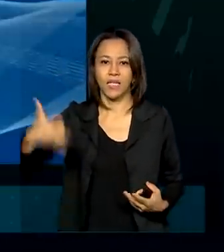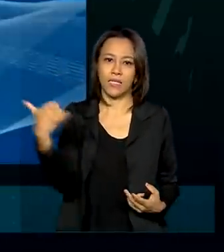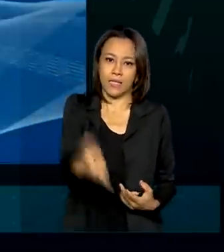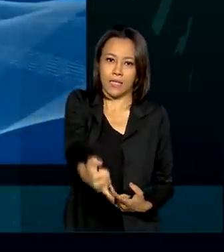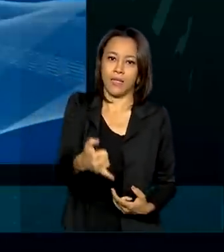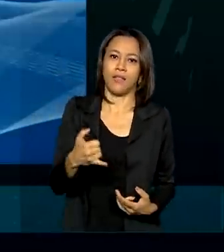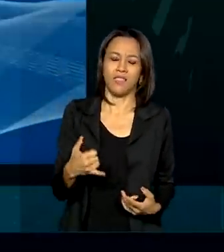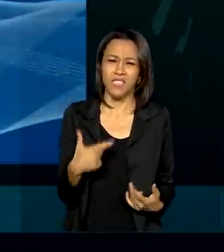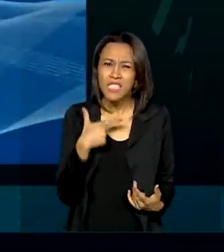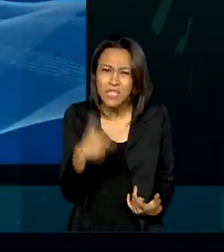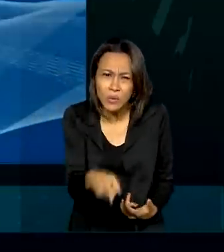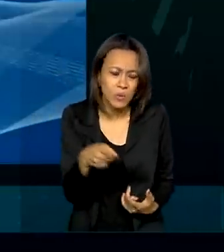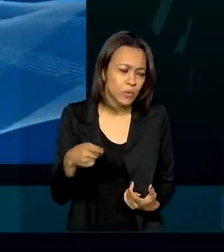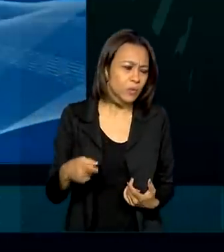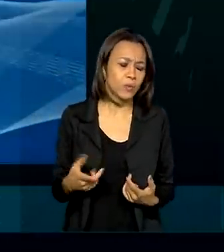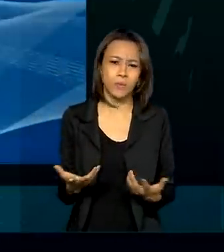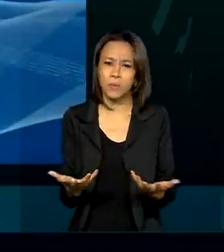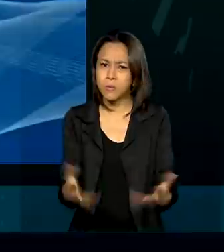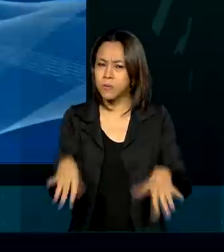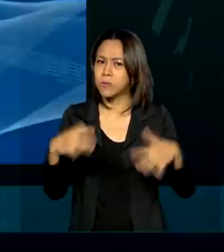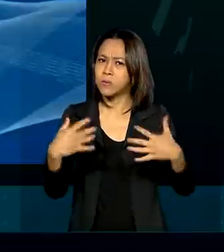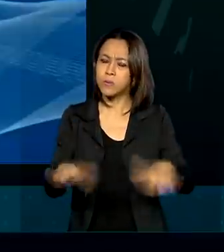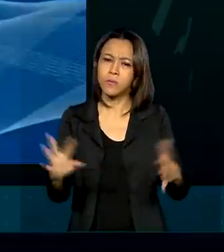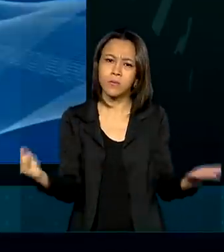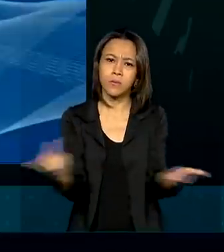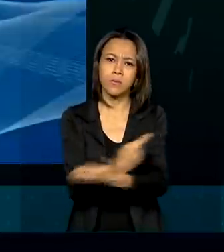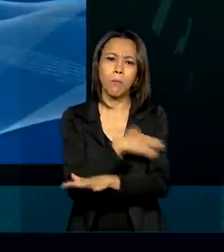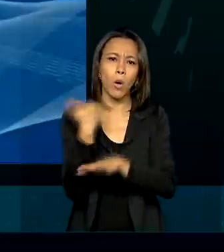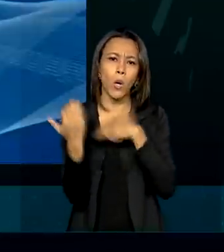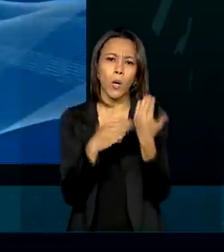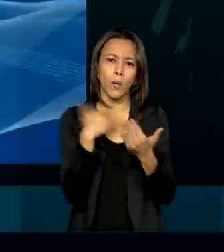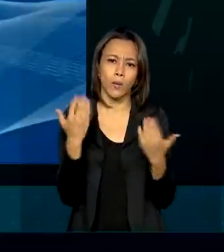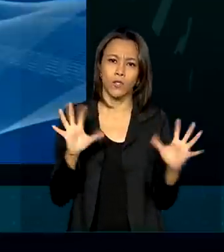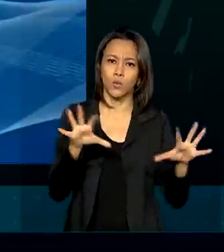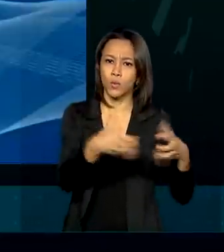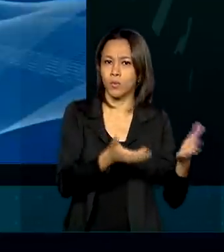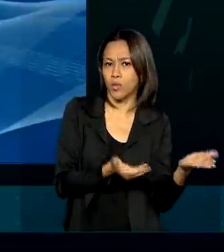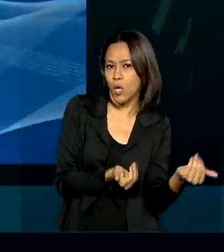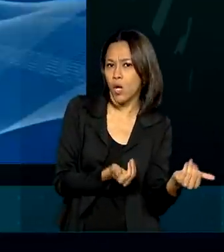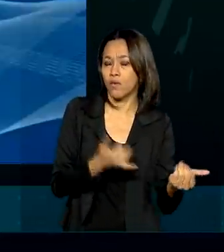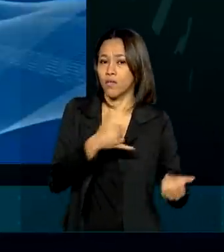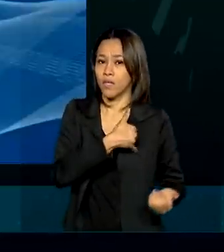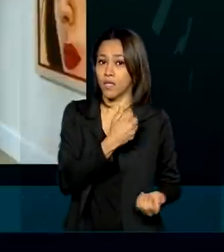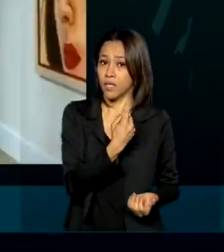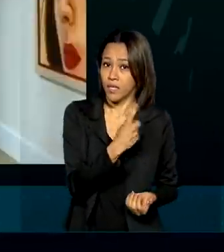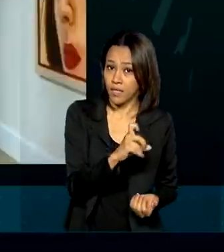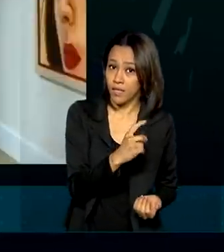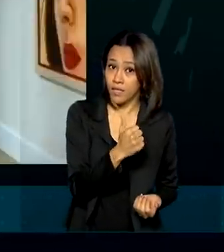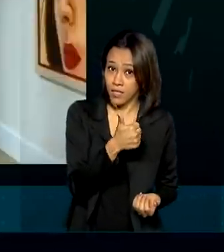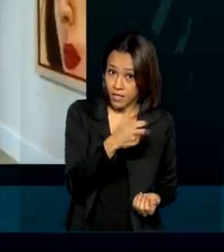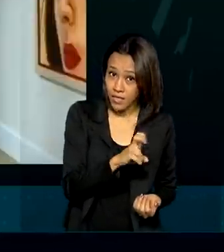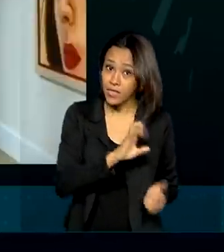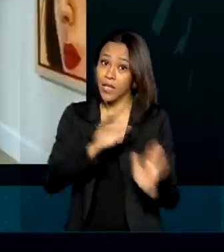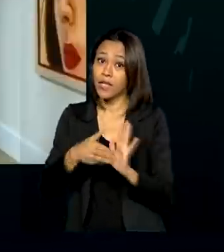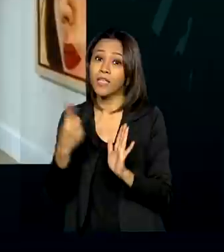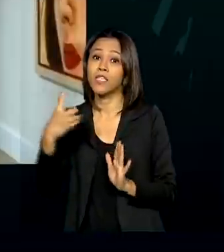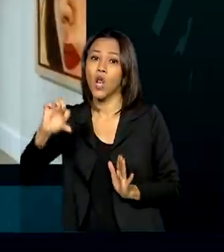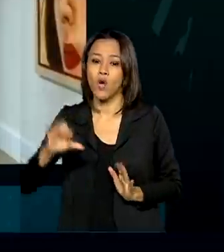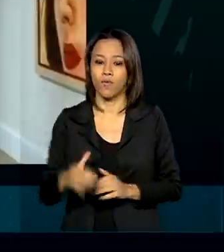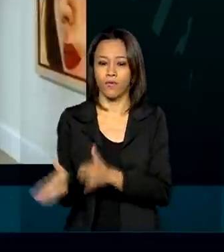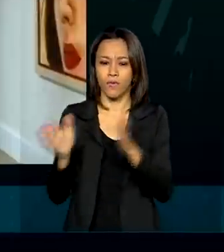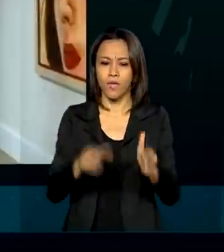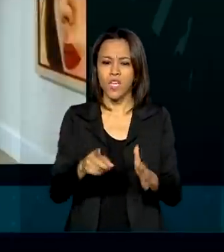homicídio é a principal causa da mortalidade de jovens entre 15 e 29 anos. Não é normal.